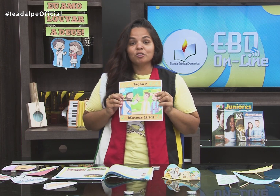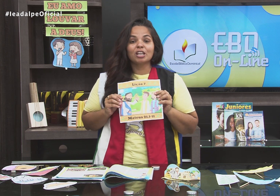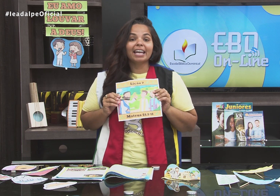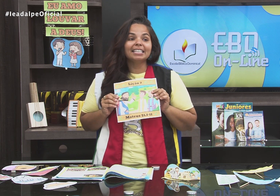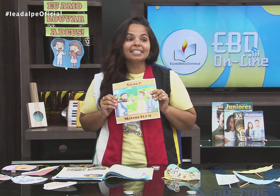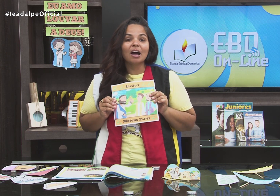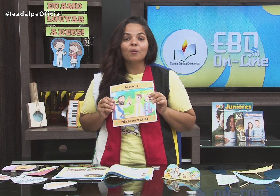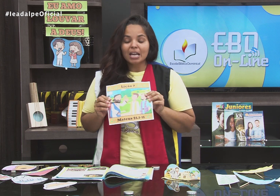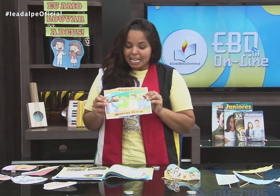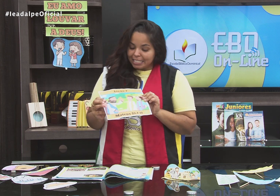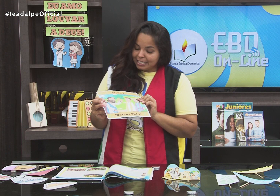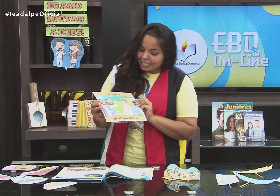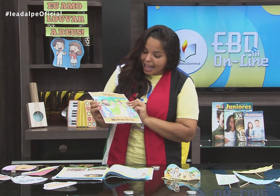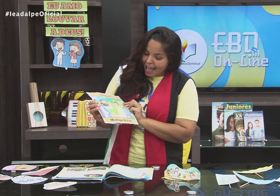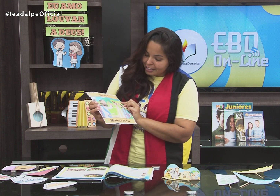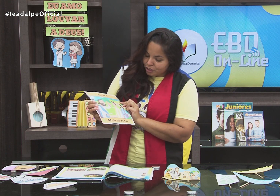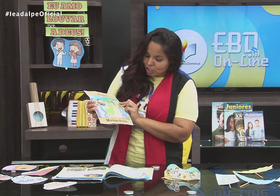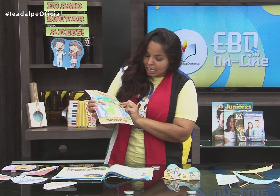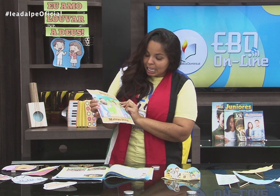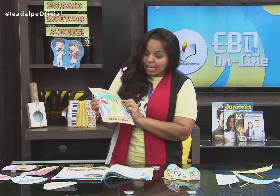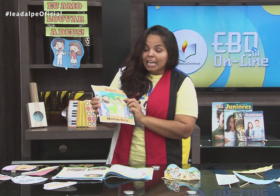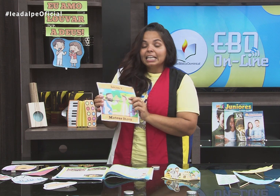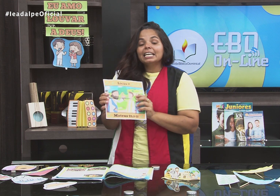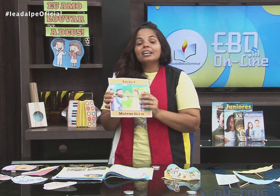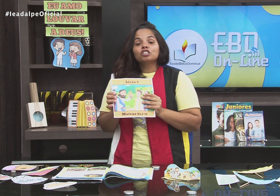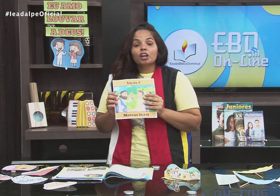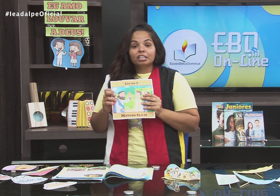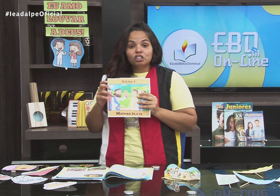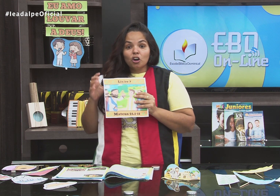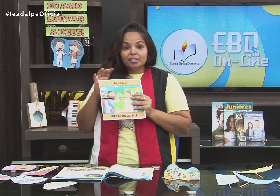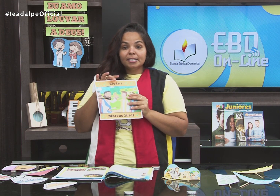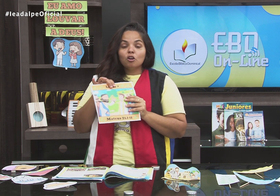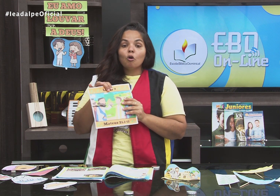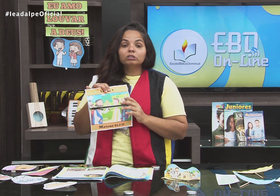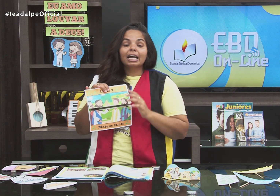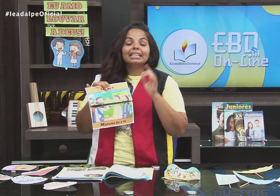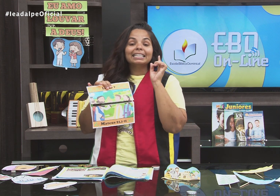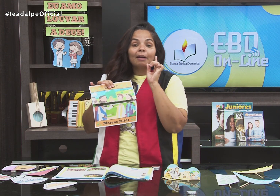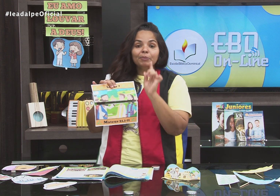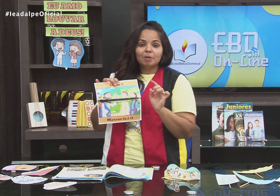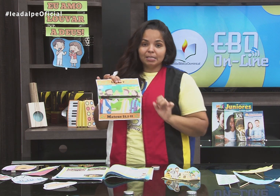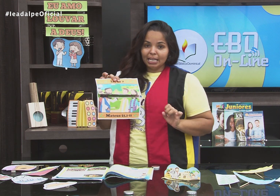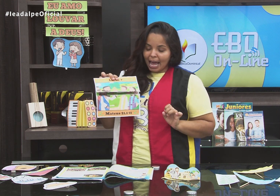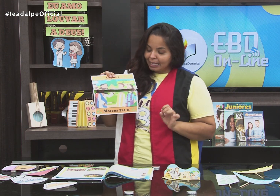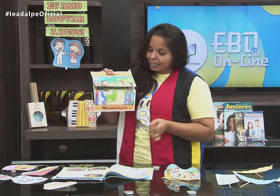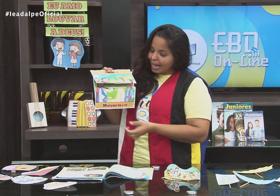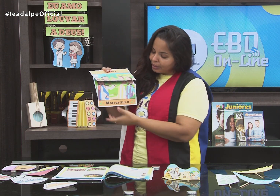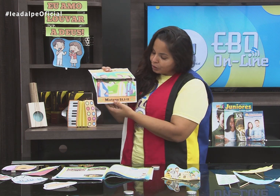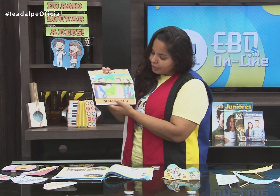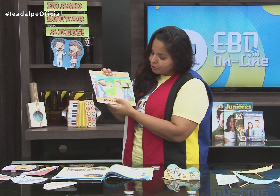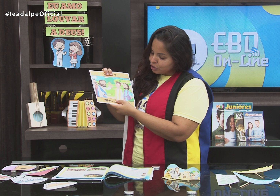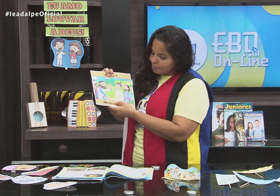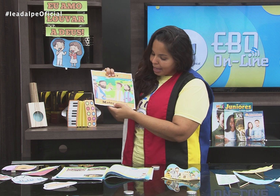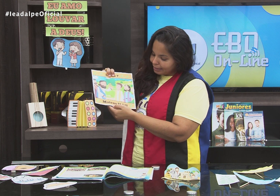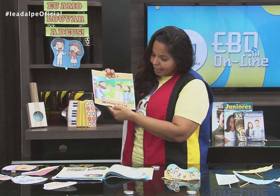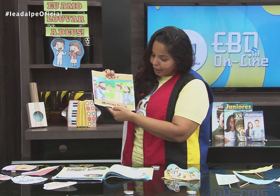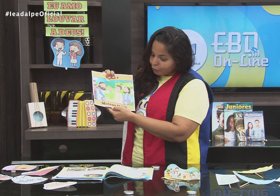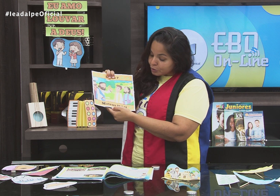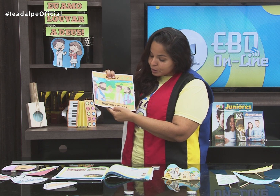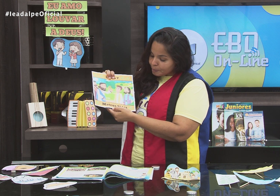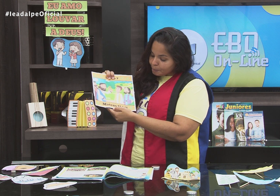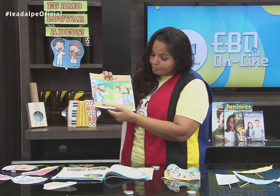mais. Estamos na lição 7. E a história de hoje se encontra na Bíblia Sagrada, lá no livro de